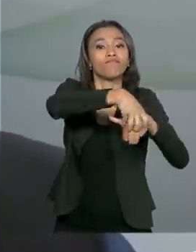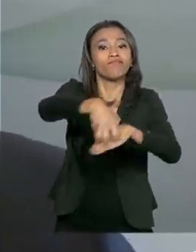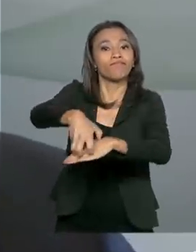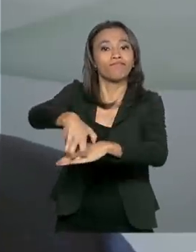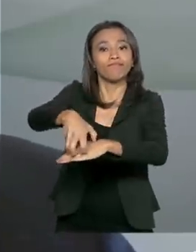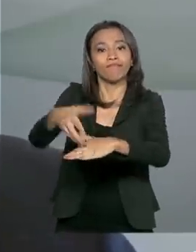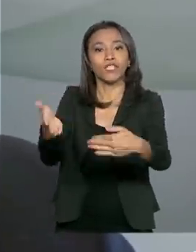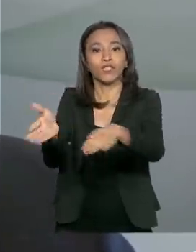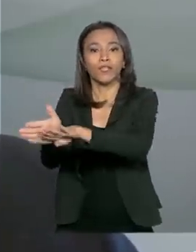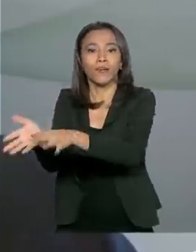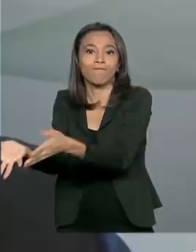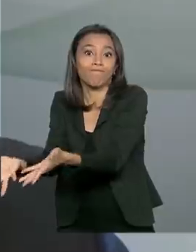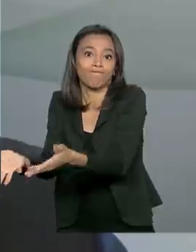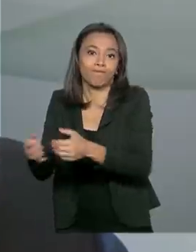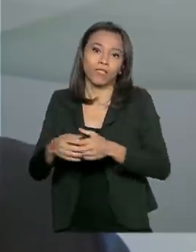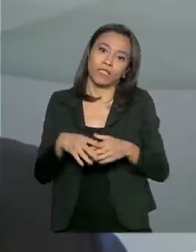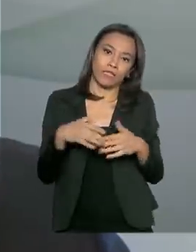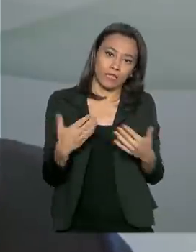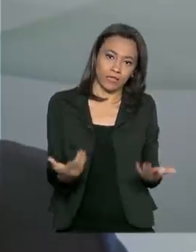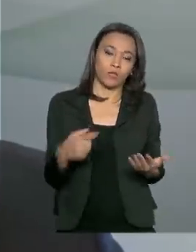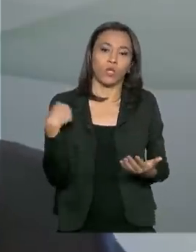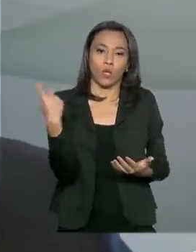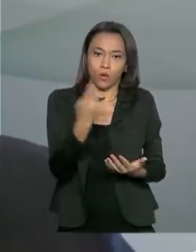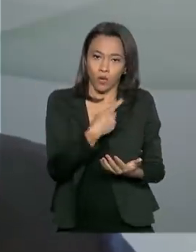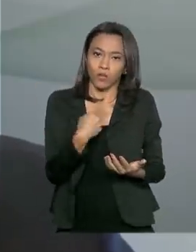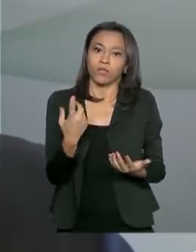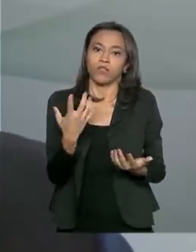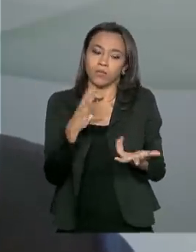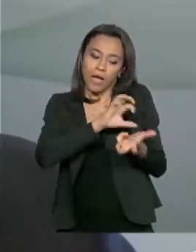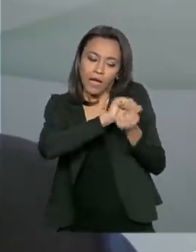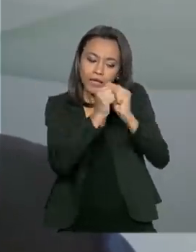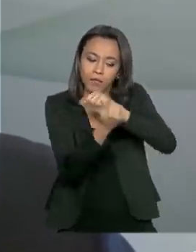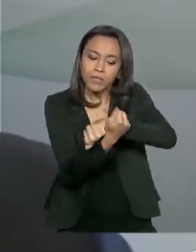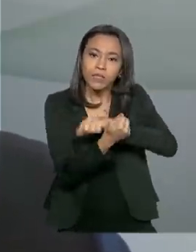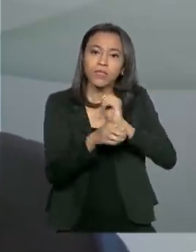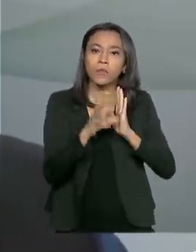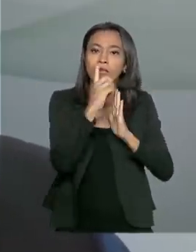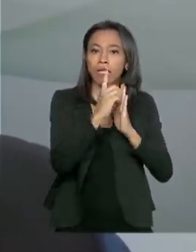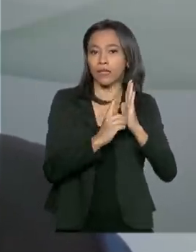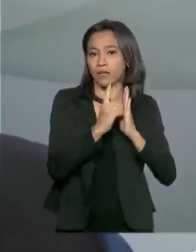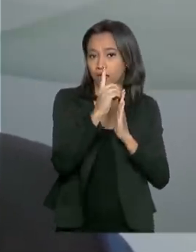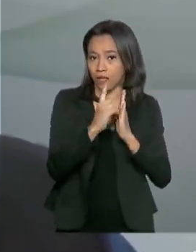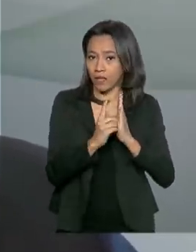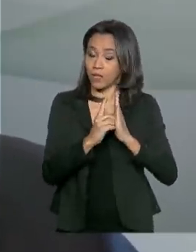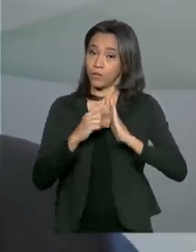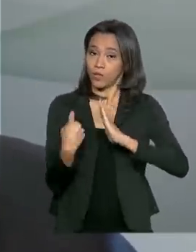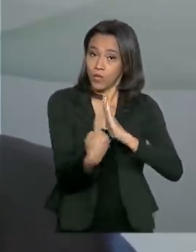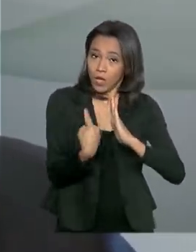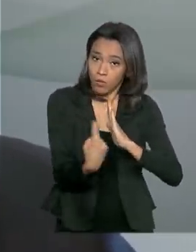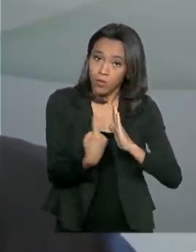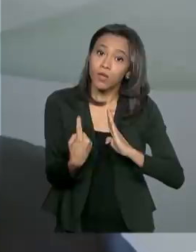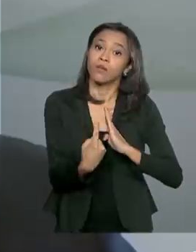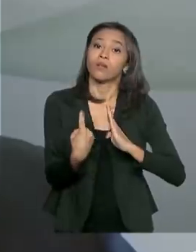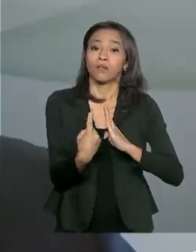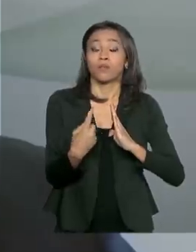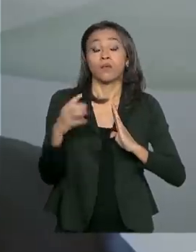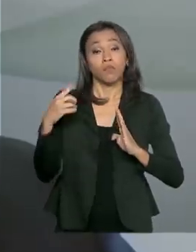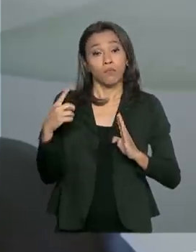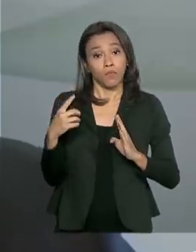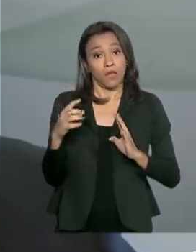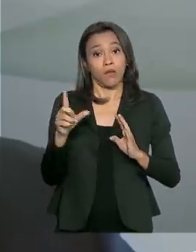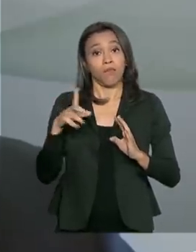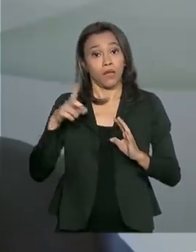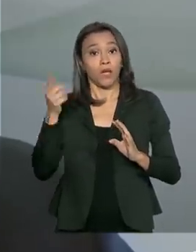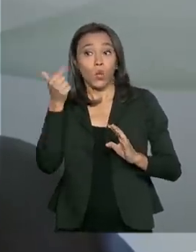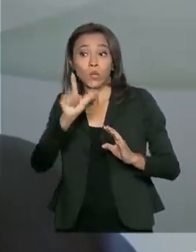Então a gente foi aliviando, adaptando esses decretos de isolamento para que as instalações de suporte ao transporte